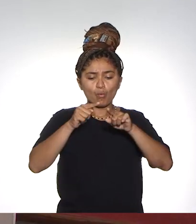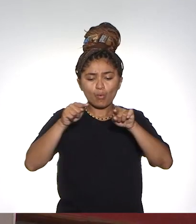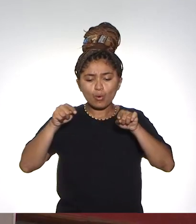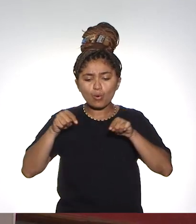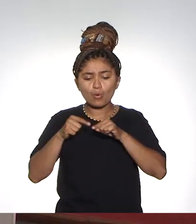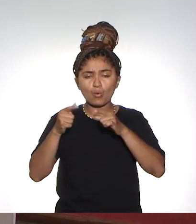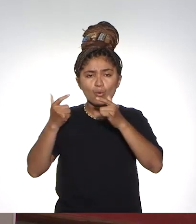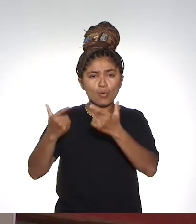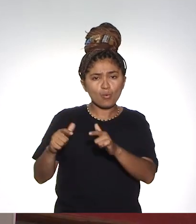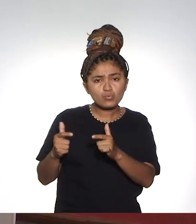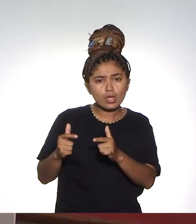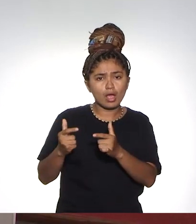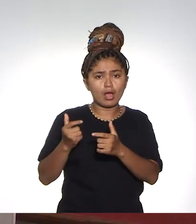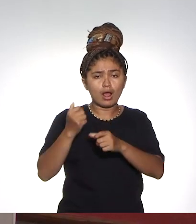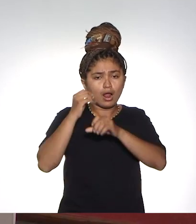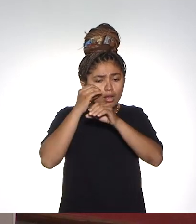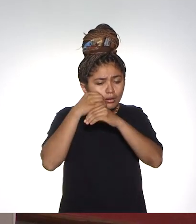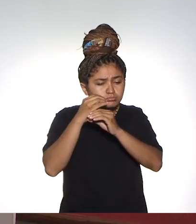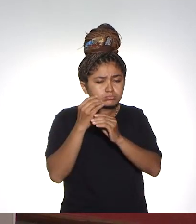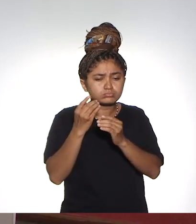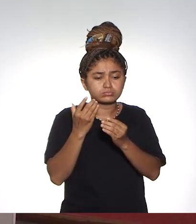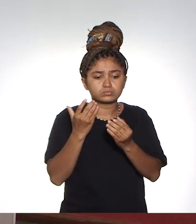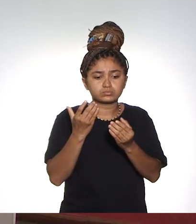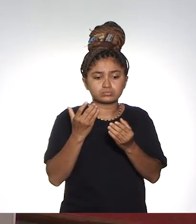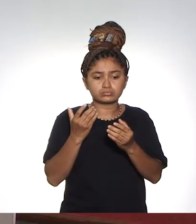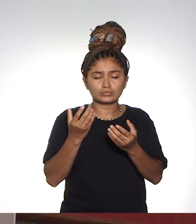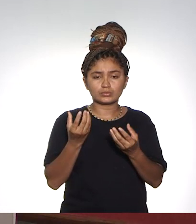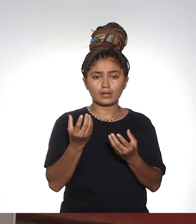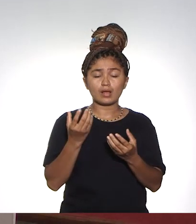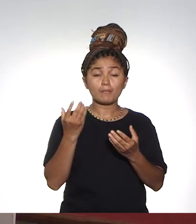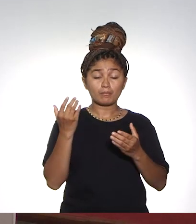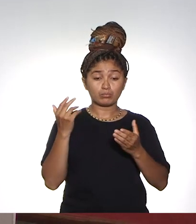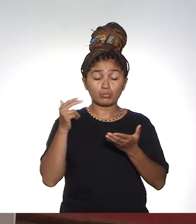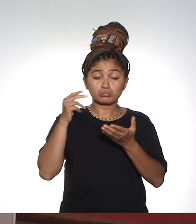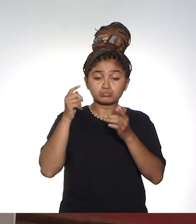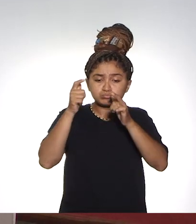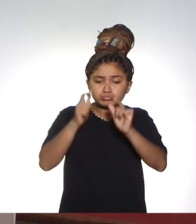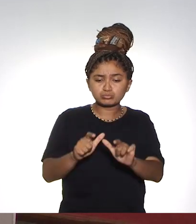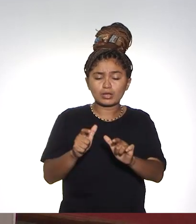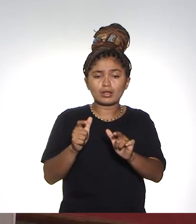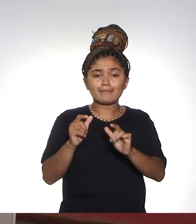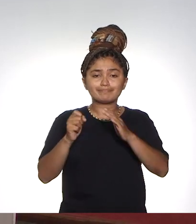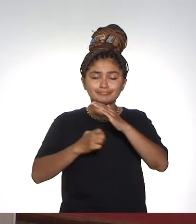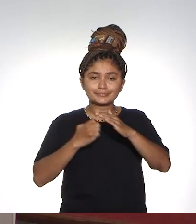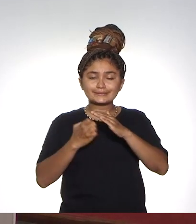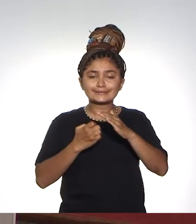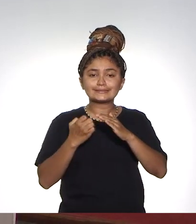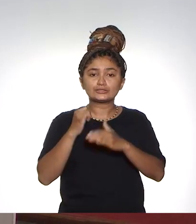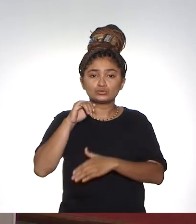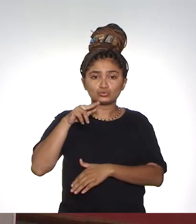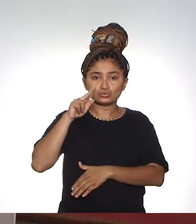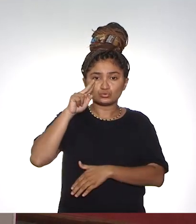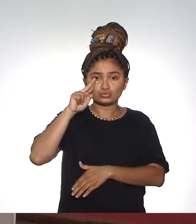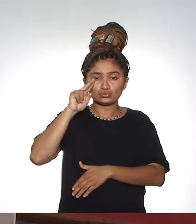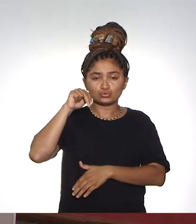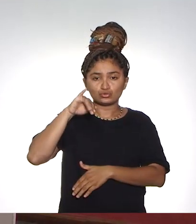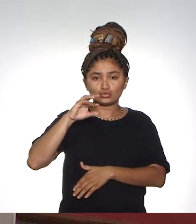o apoio de laboratórios, com o espaço para a locação dessas empresas júnior. Então,